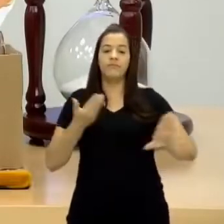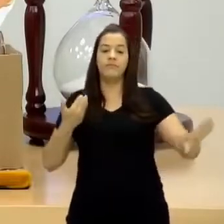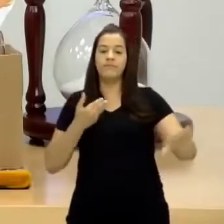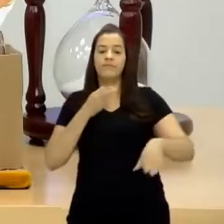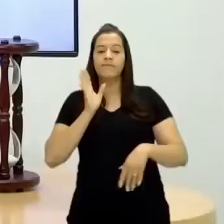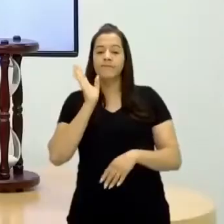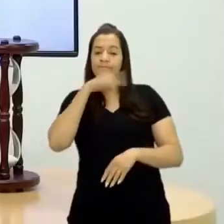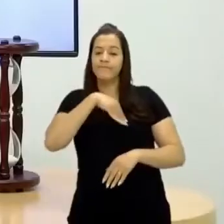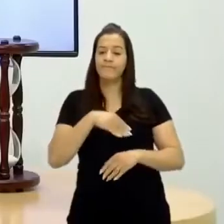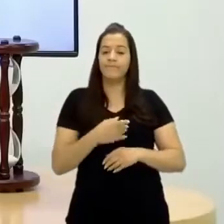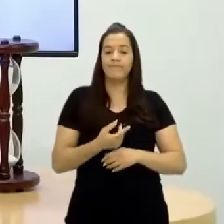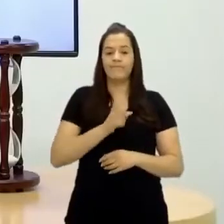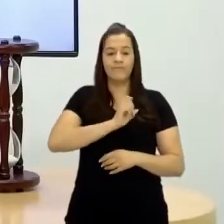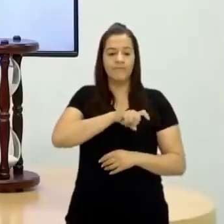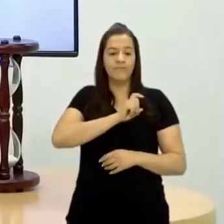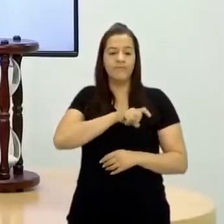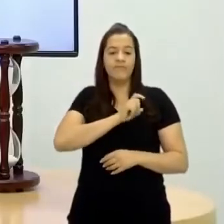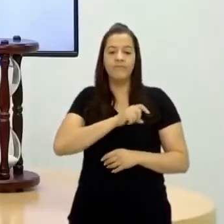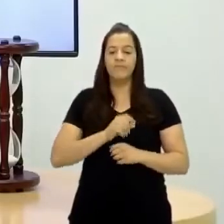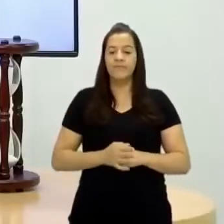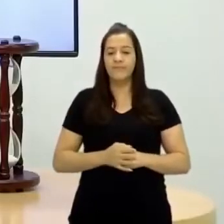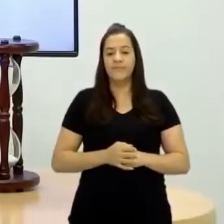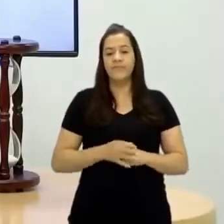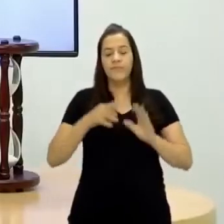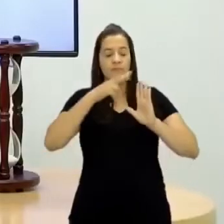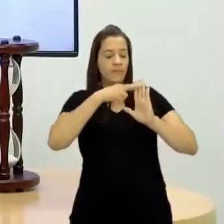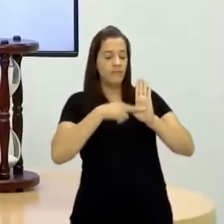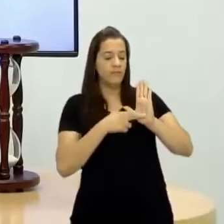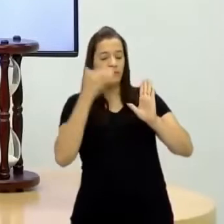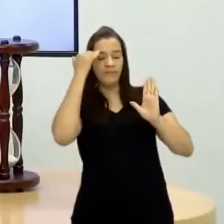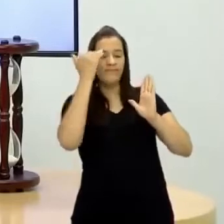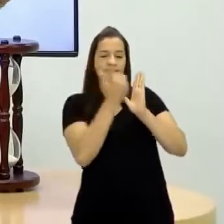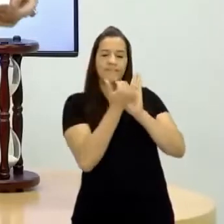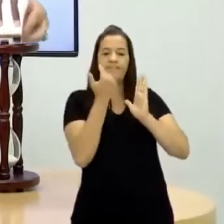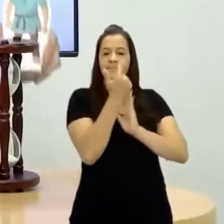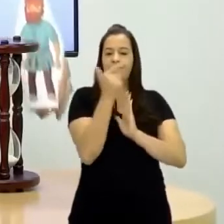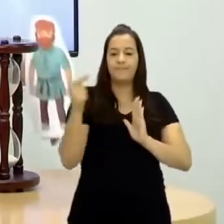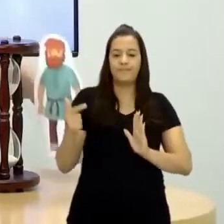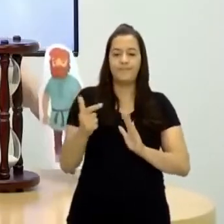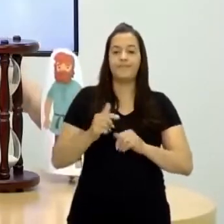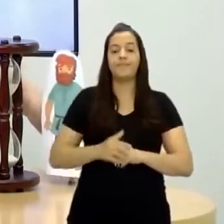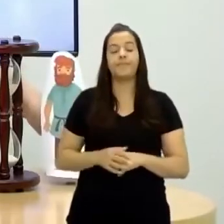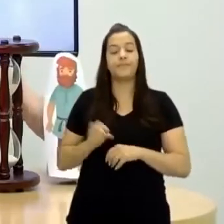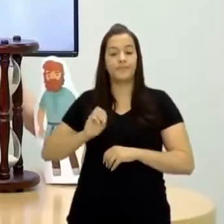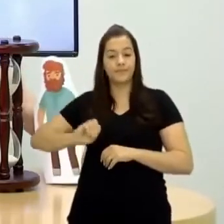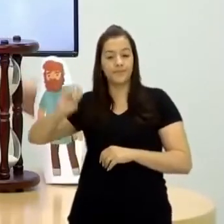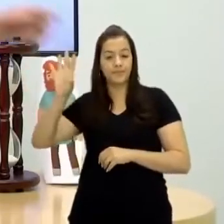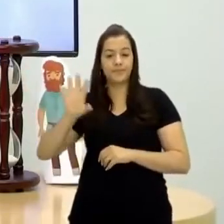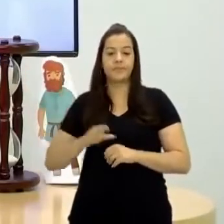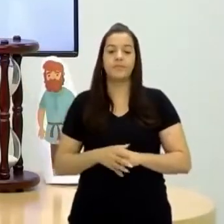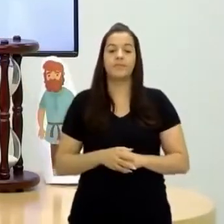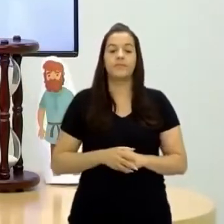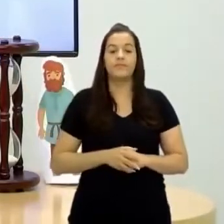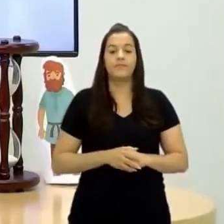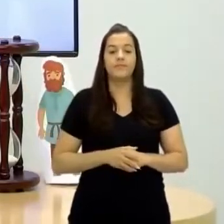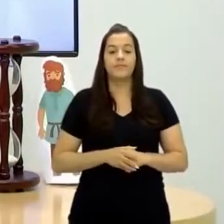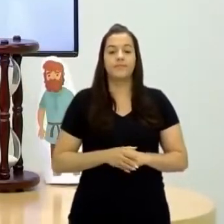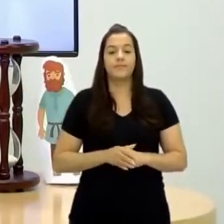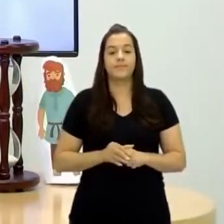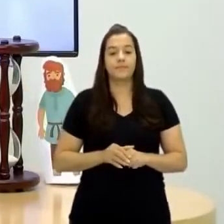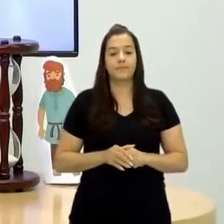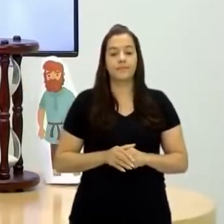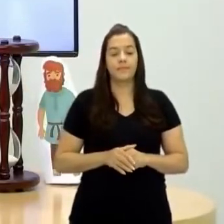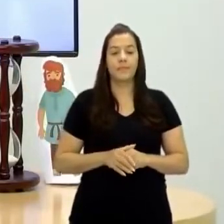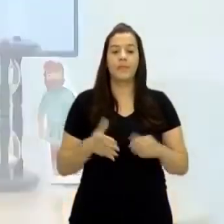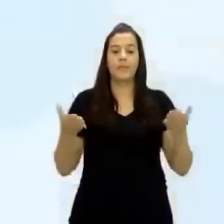ruim, né? Ele não segue as mesmas regras que nós. Então, eu vou deixar ele seguindo o caminho dele e vamos seguir a nossa aula. Eu